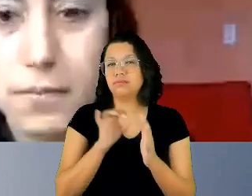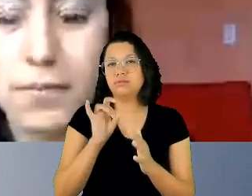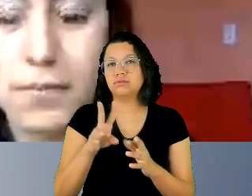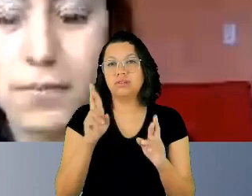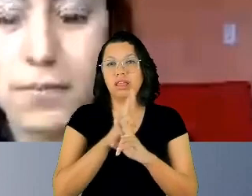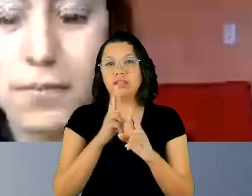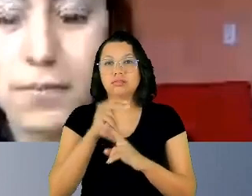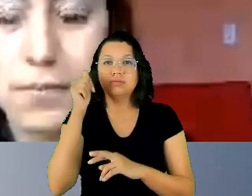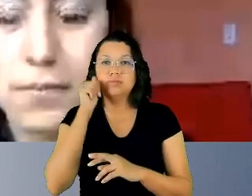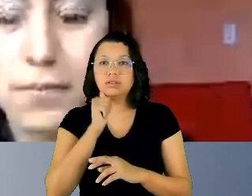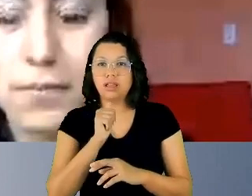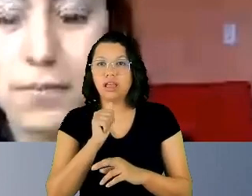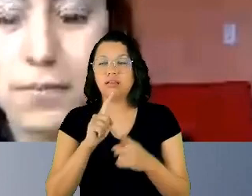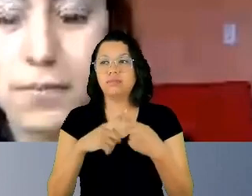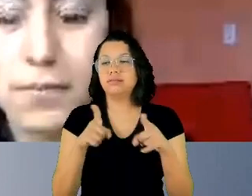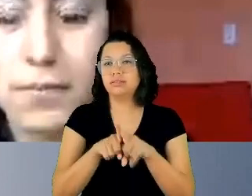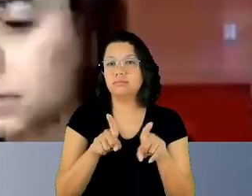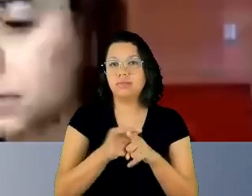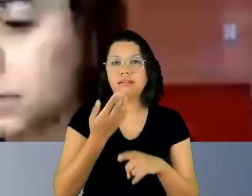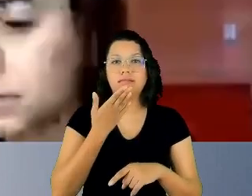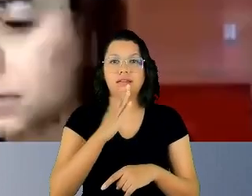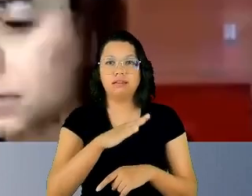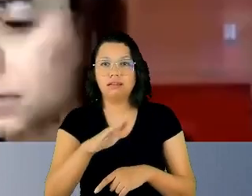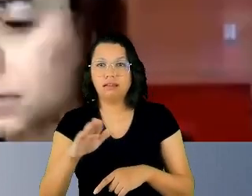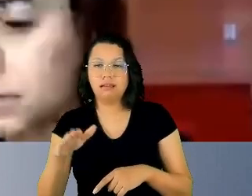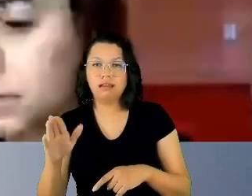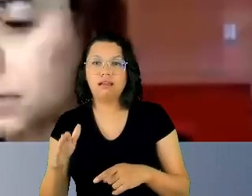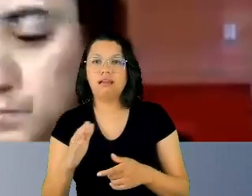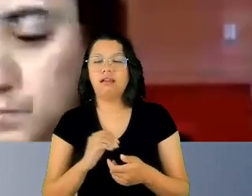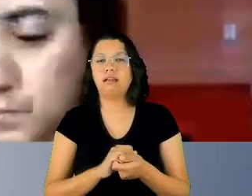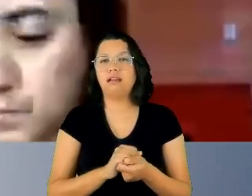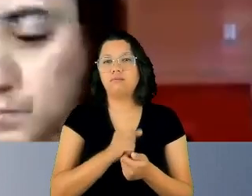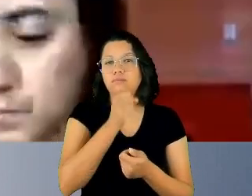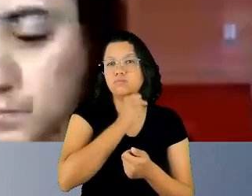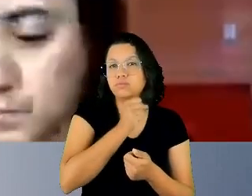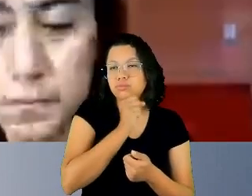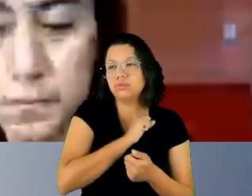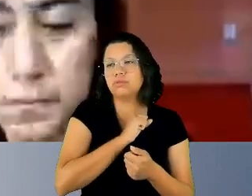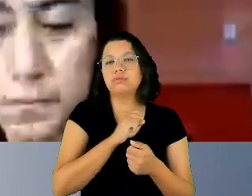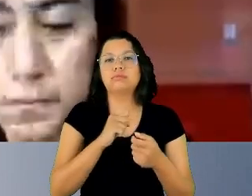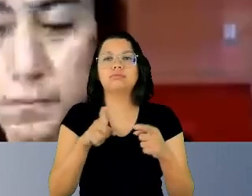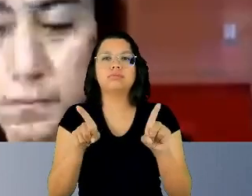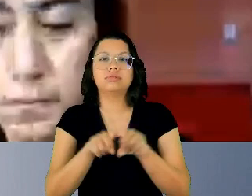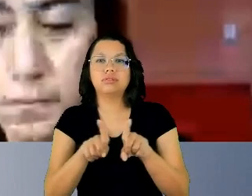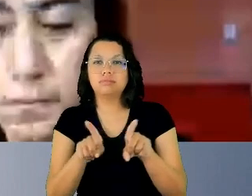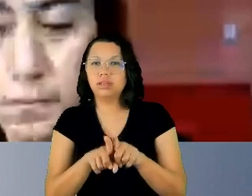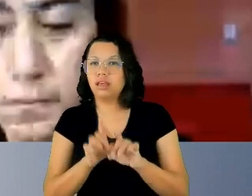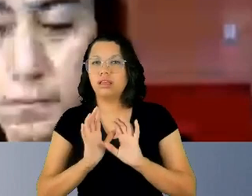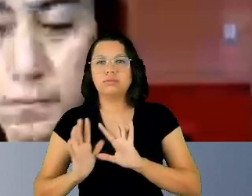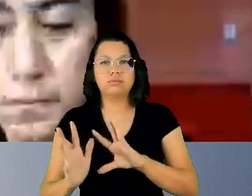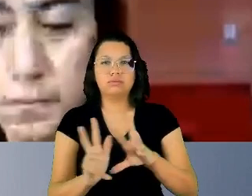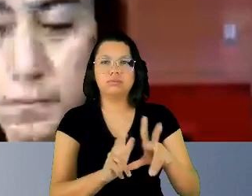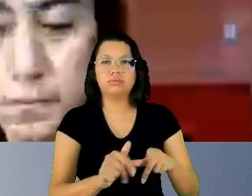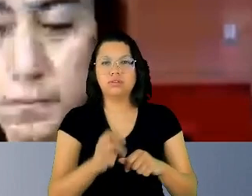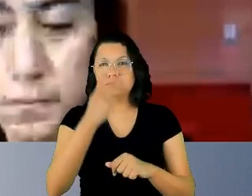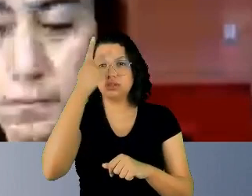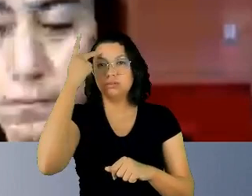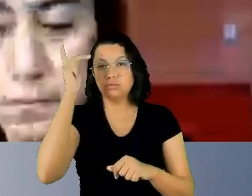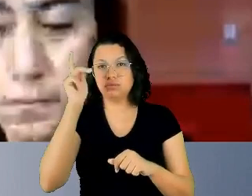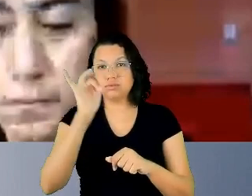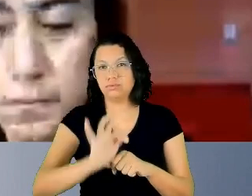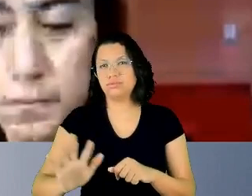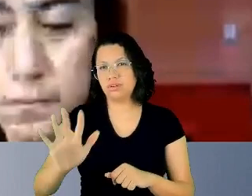também em relação às crianças, falta também em relação aos filhos, falta também em relação a todas as pessoas de uma forma geral.